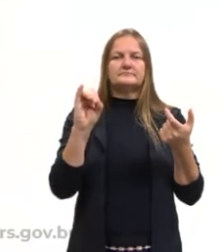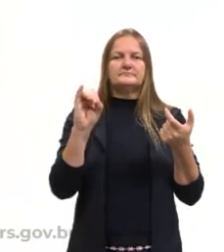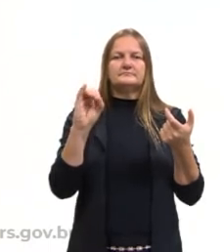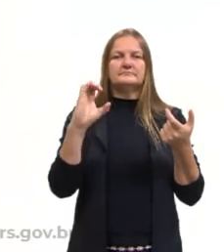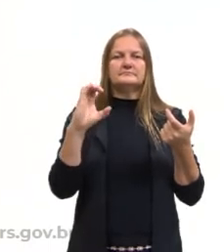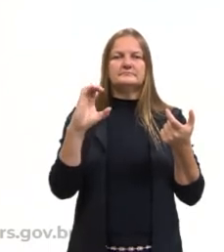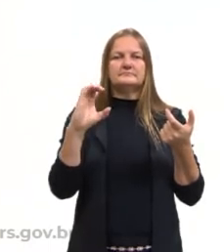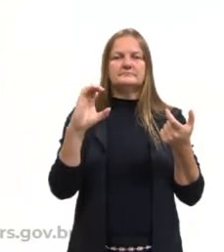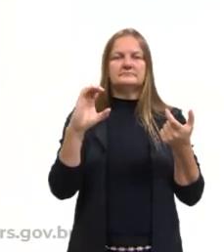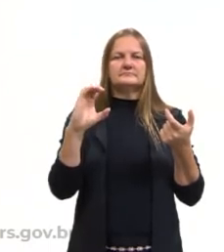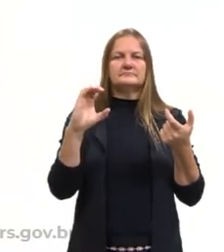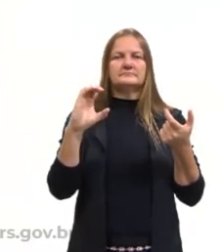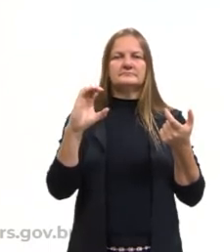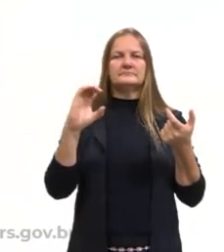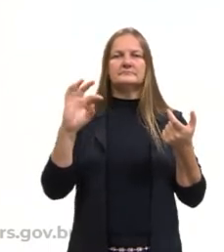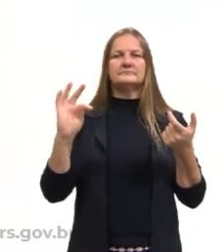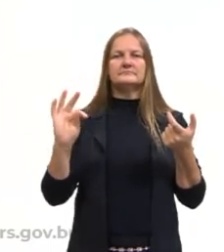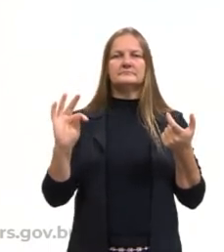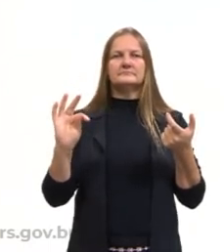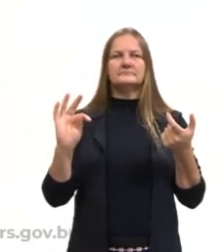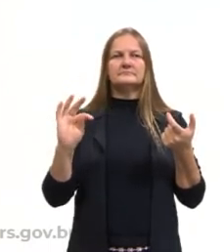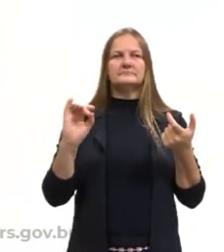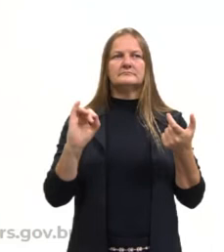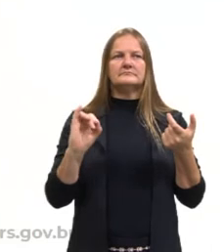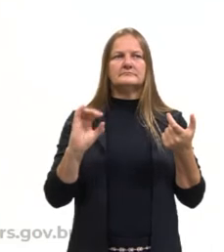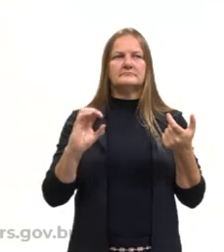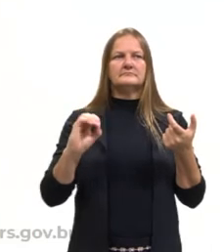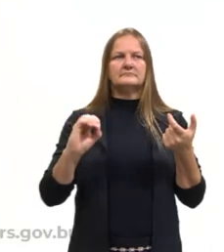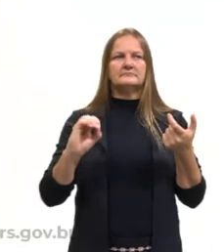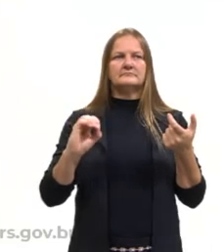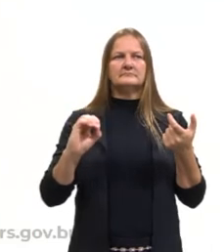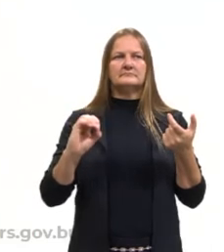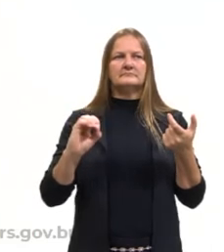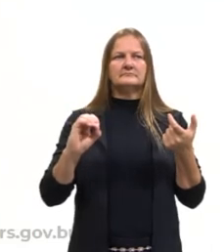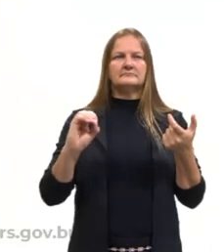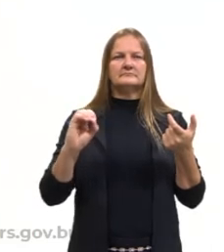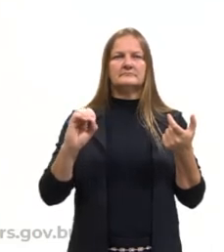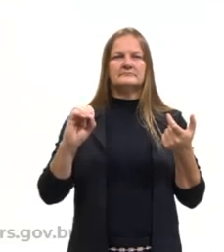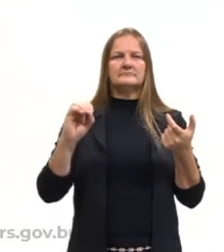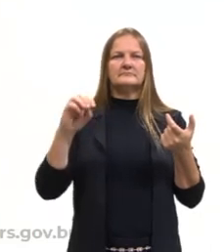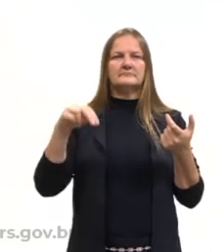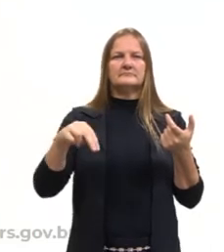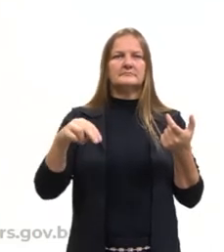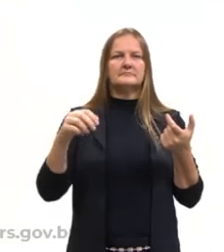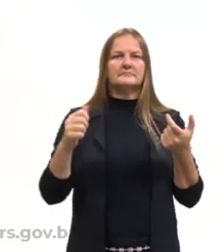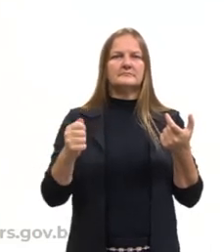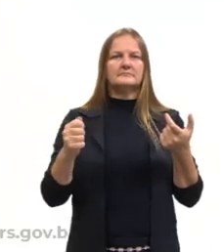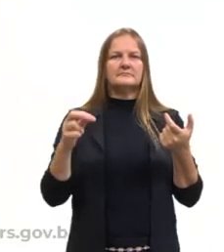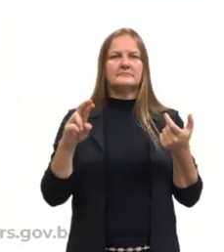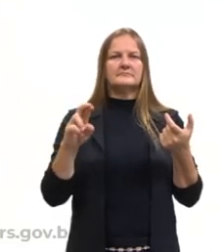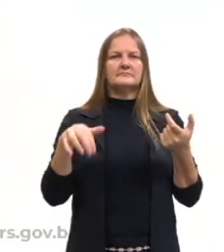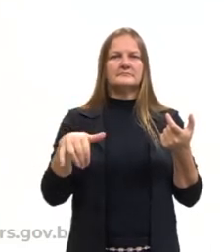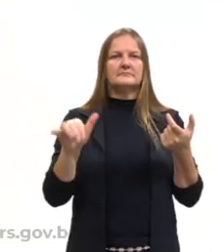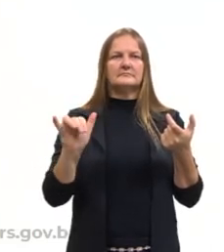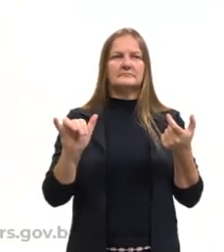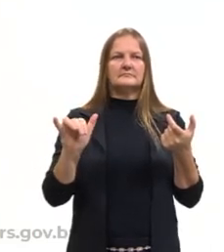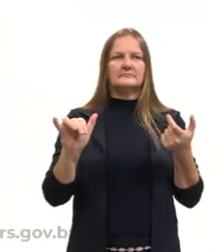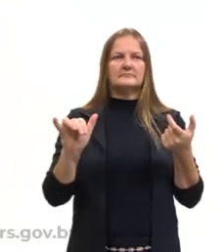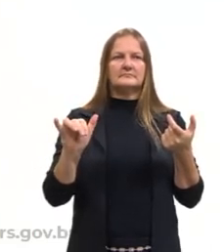C, T, I, O, N, A, R, Y.